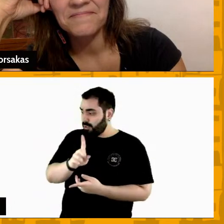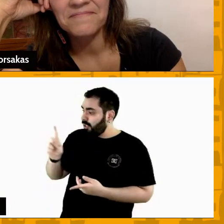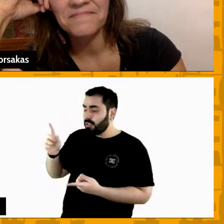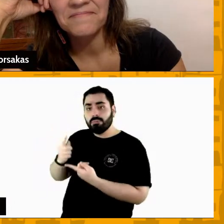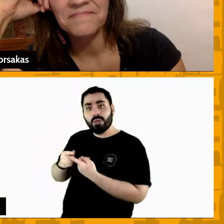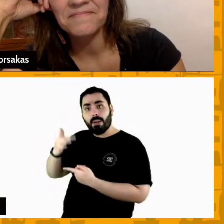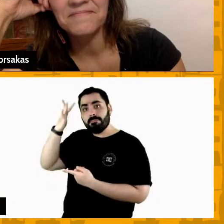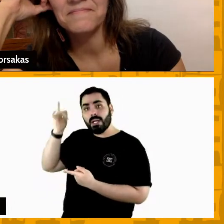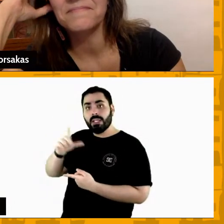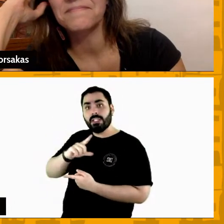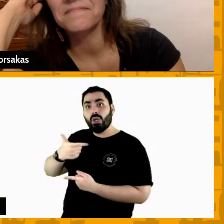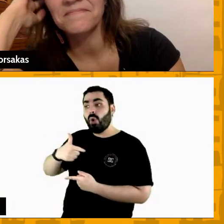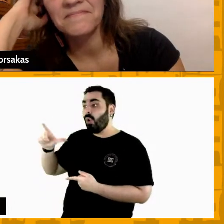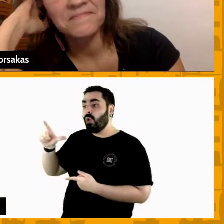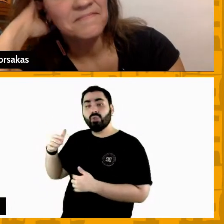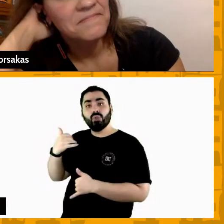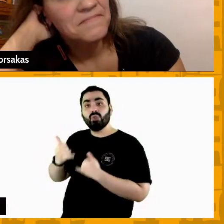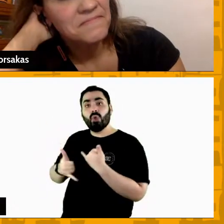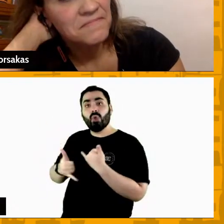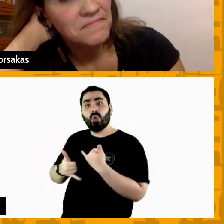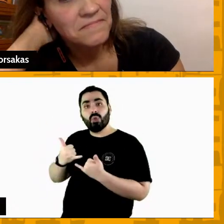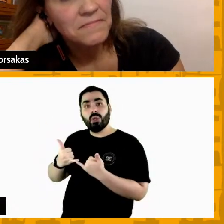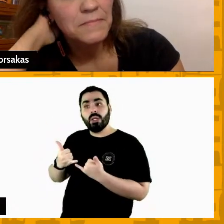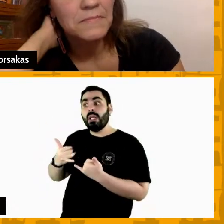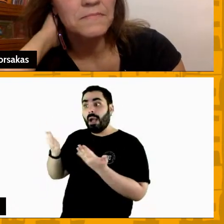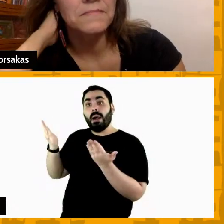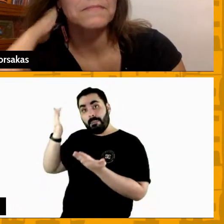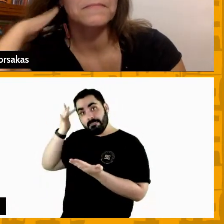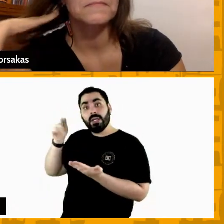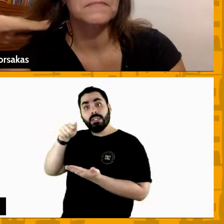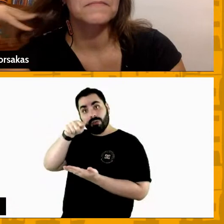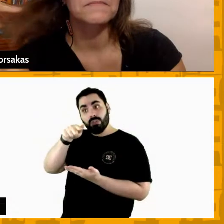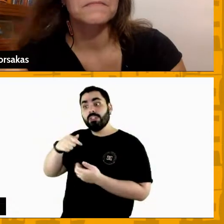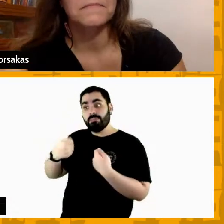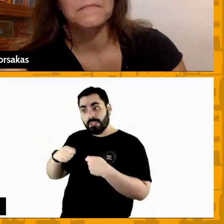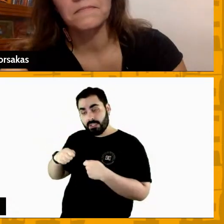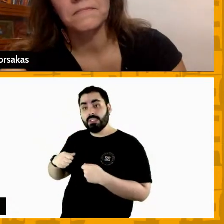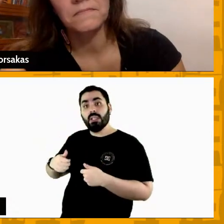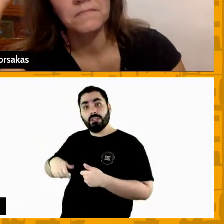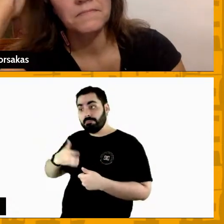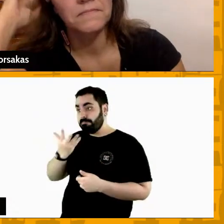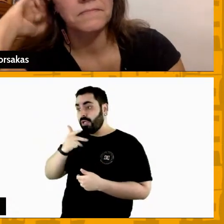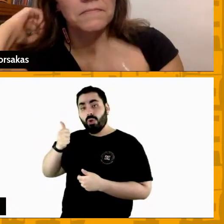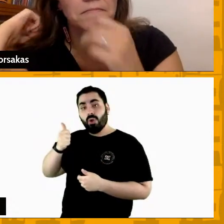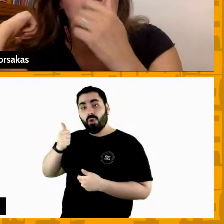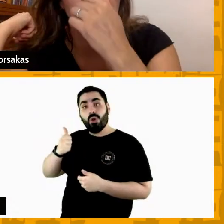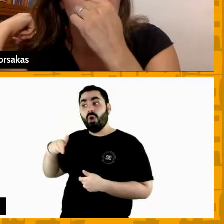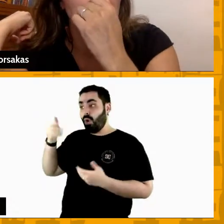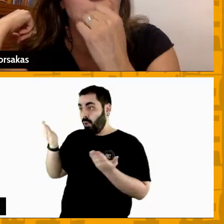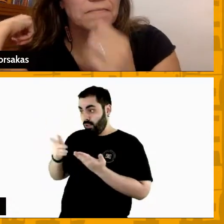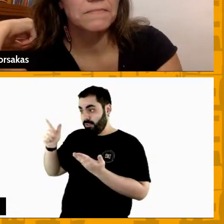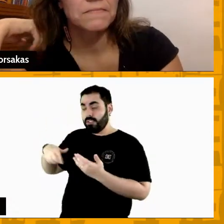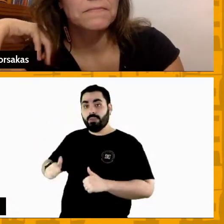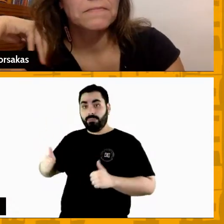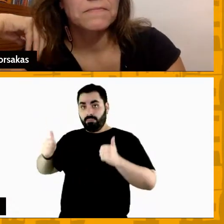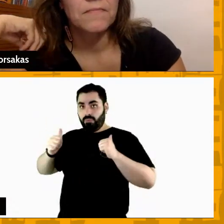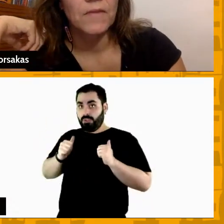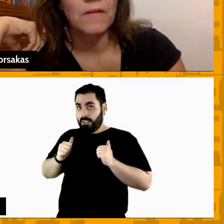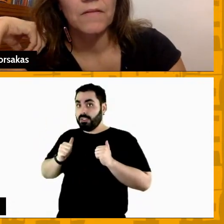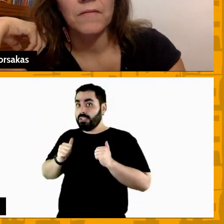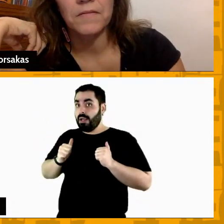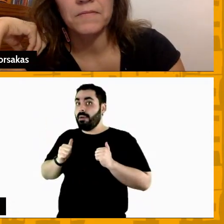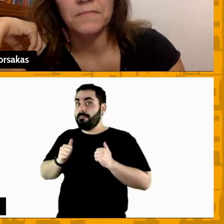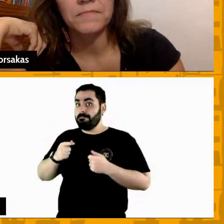inteiro no outro jogo e agora nós estamos num momento bom que dá para você dar uma descansada porque você é importante então assim